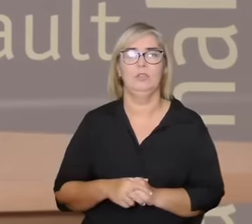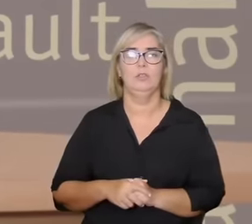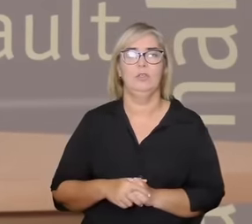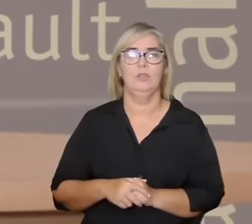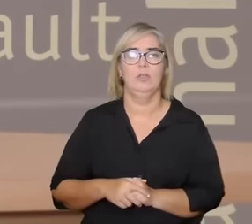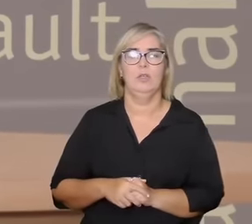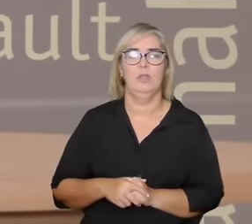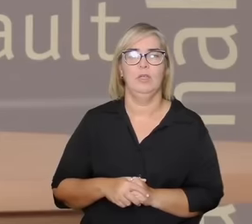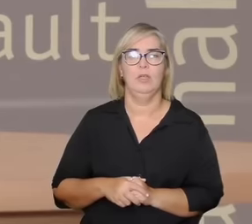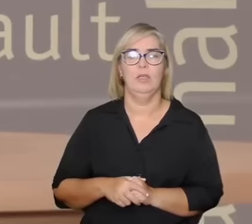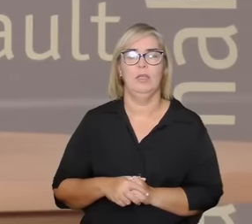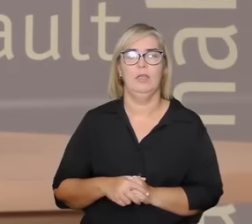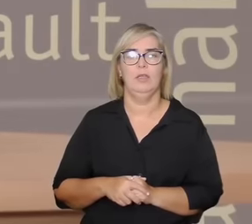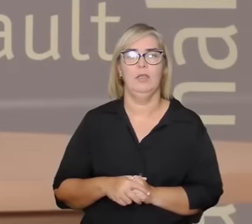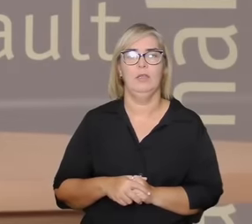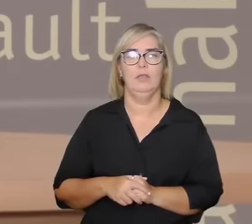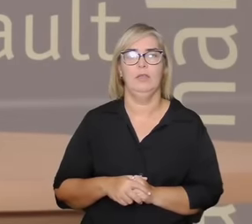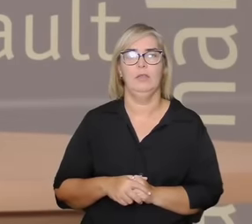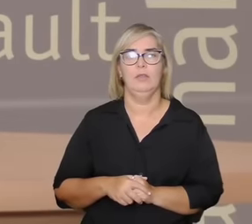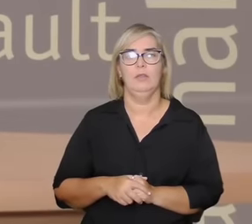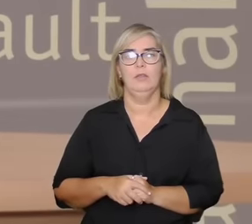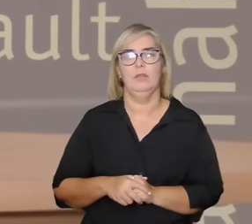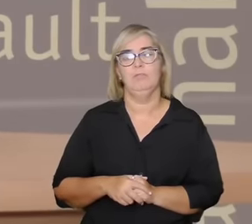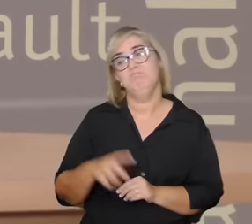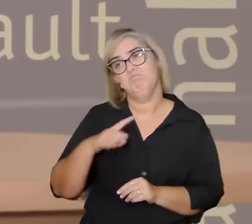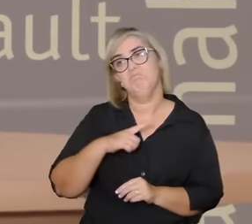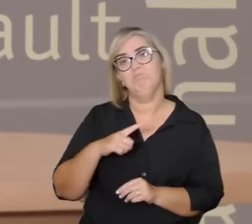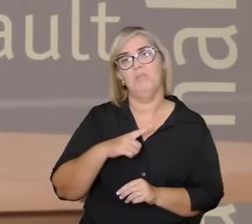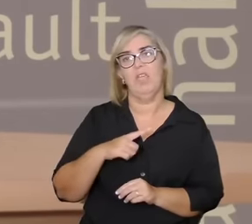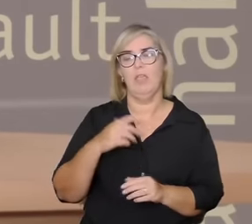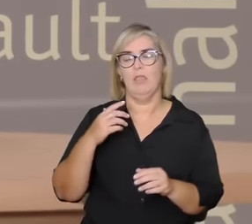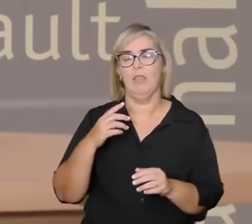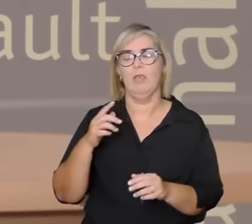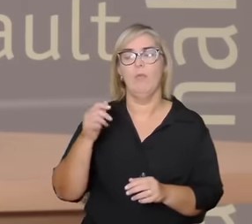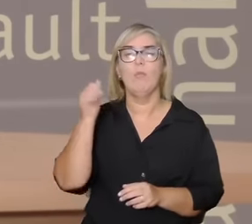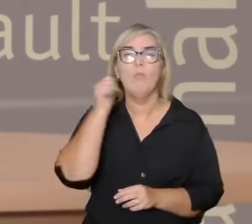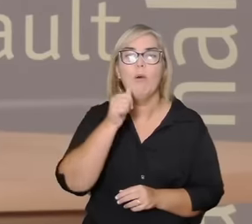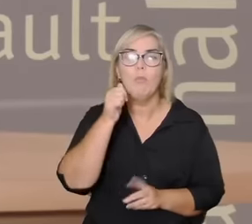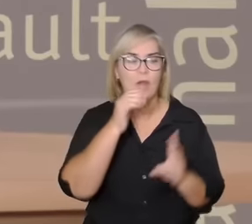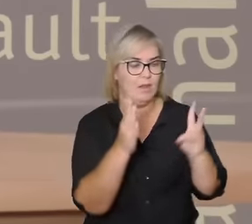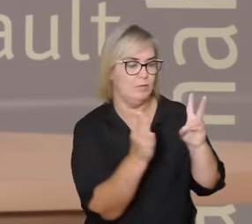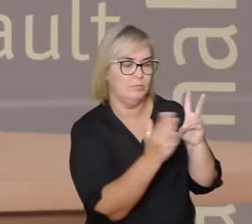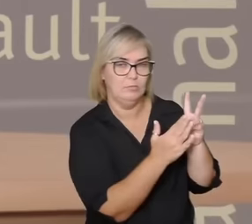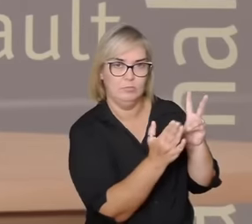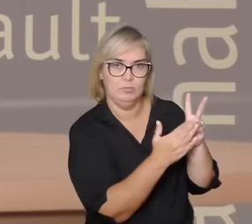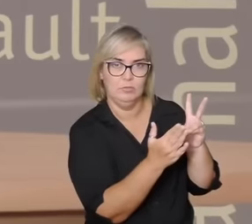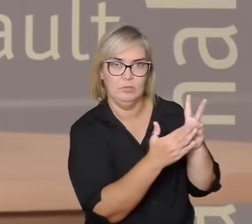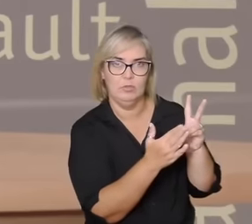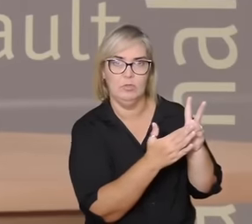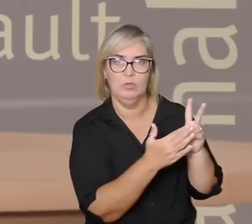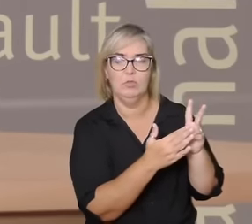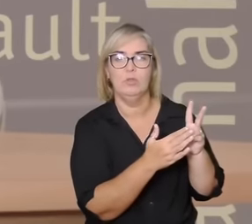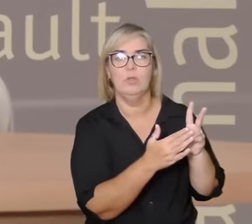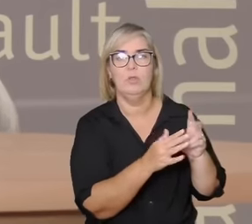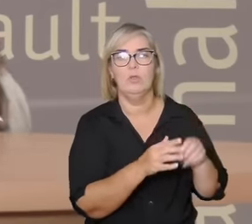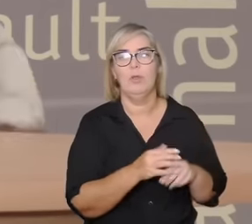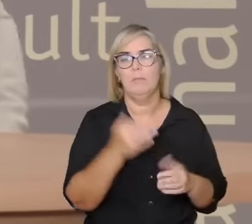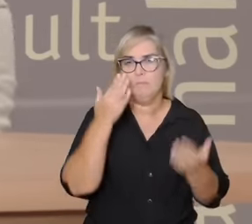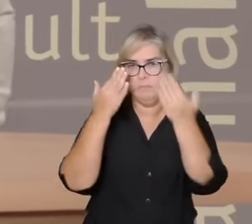sociedades isso a Geni Nunes tem dito muito bem que é uma psicóloga guarani uma intelectual muito interessante já fizemos